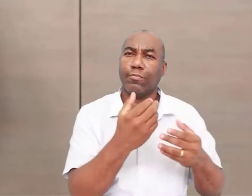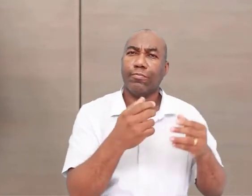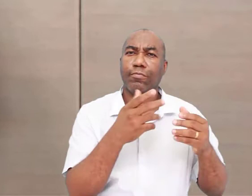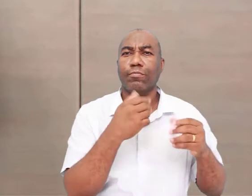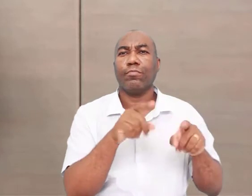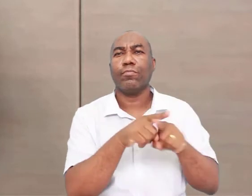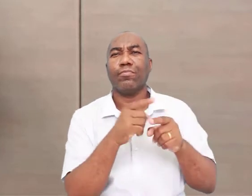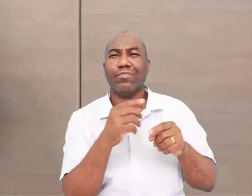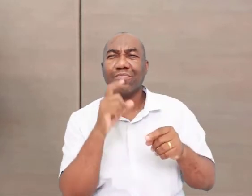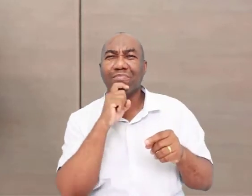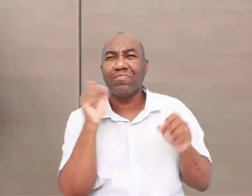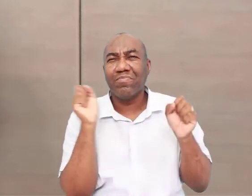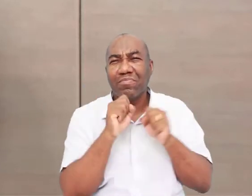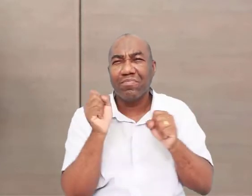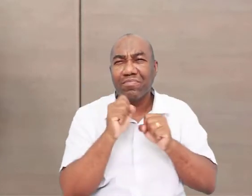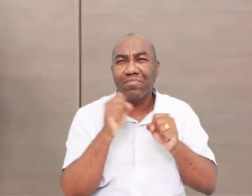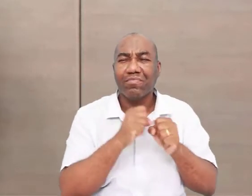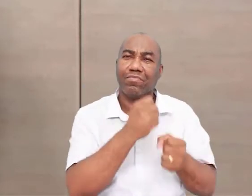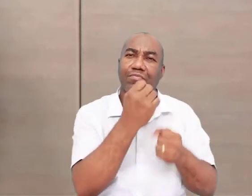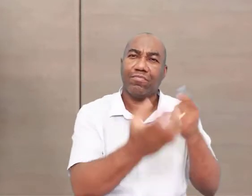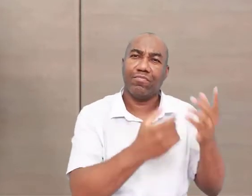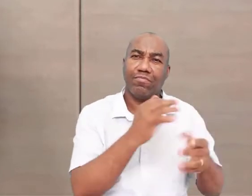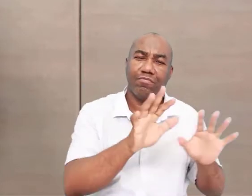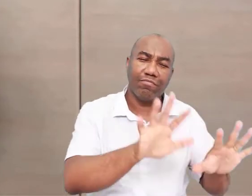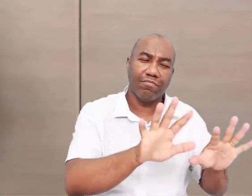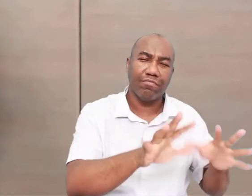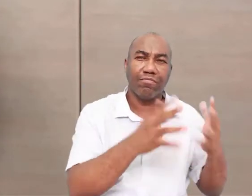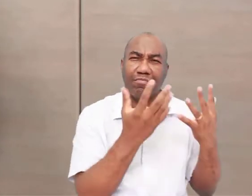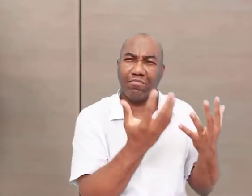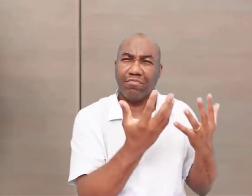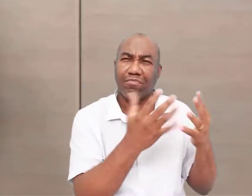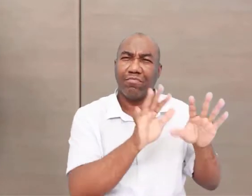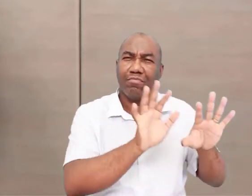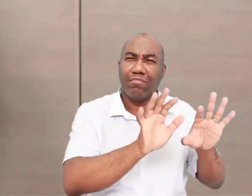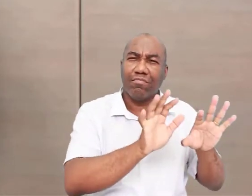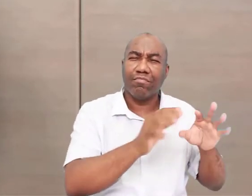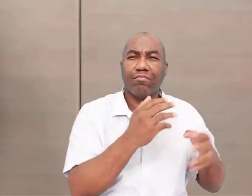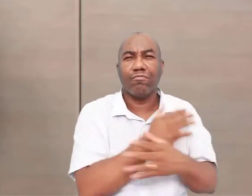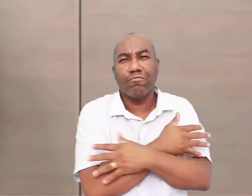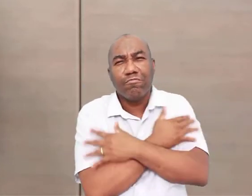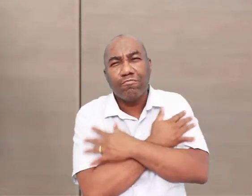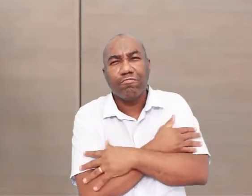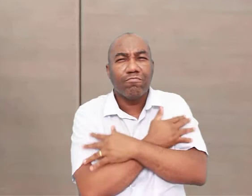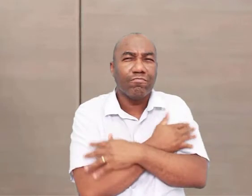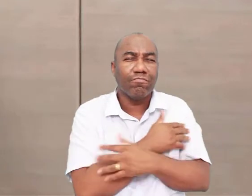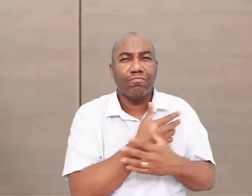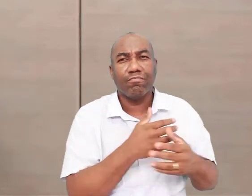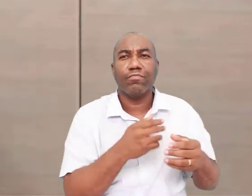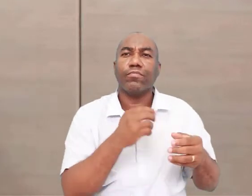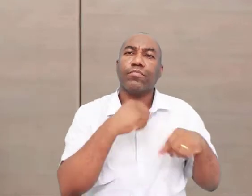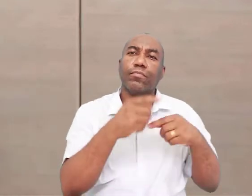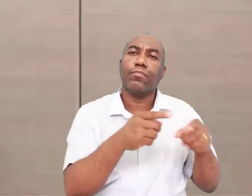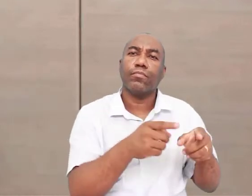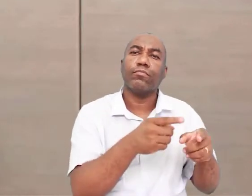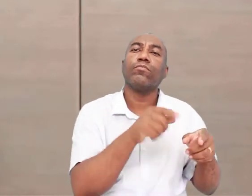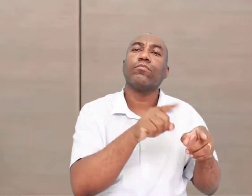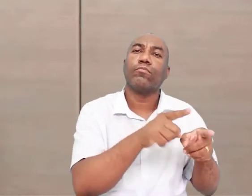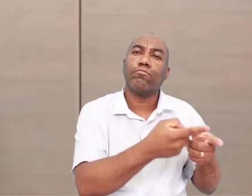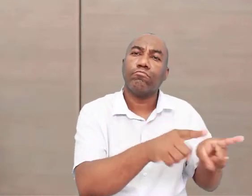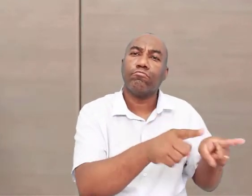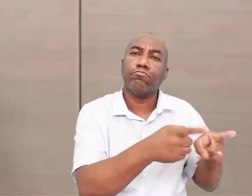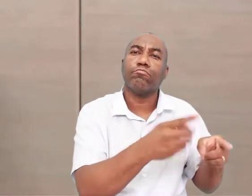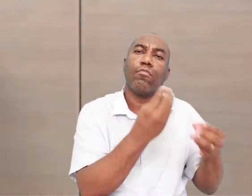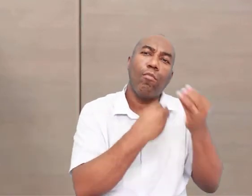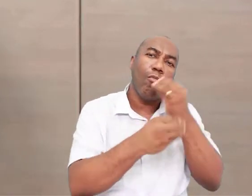aquecer do frio, ele passa a utilizar o fogo para cozer os alimentos. Então, a qualidade de vida deles vai melhorar. Durante o Paleolítico,